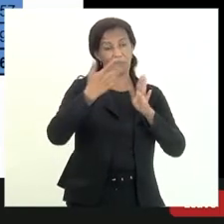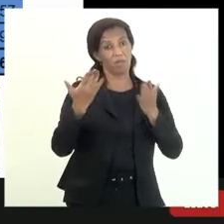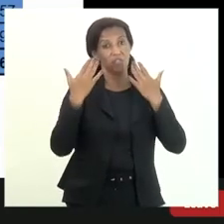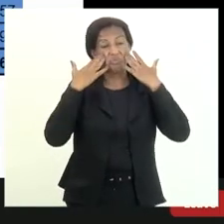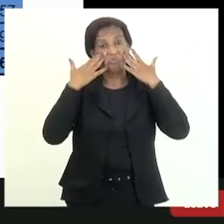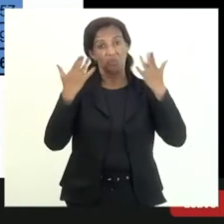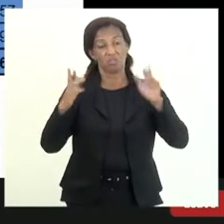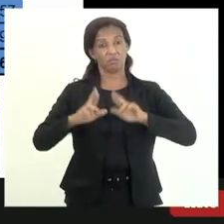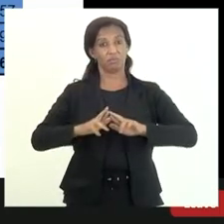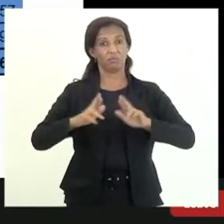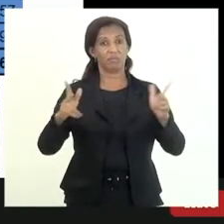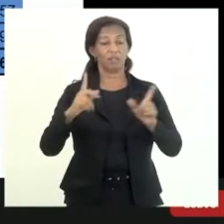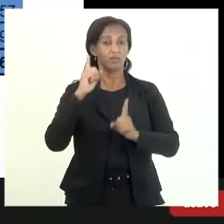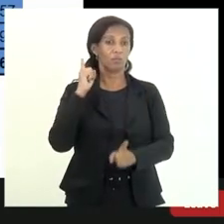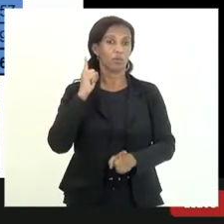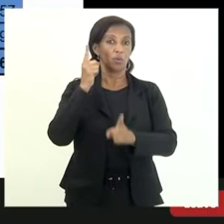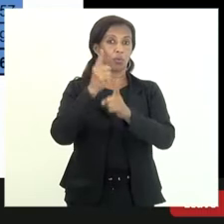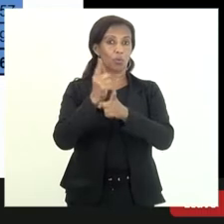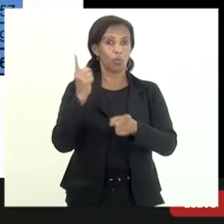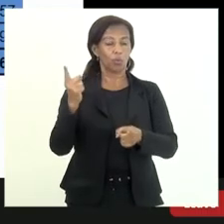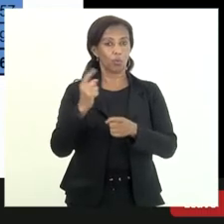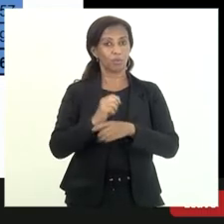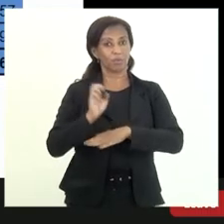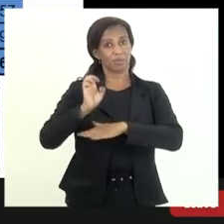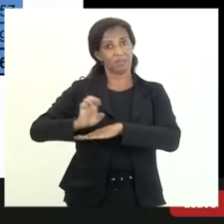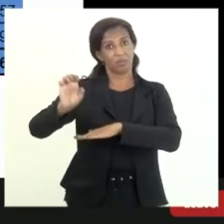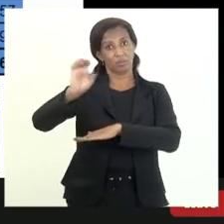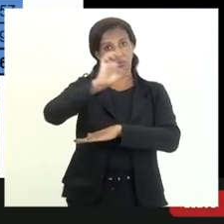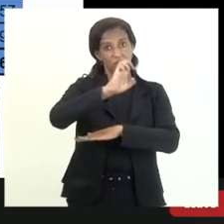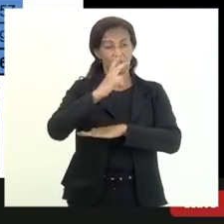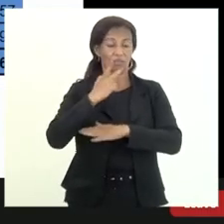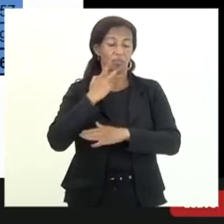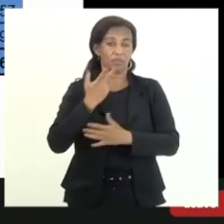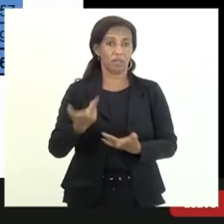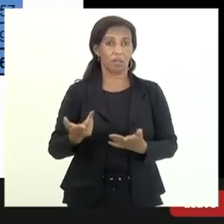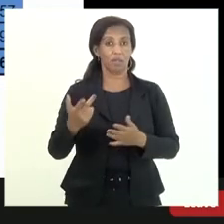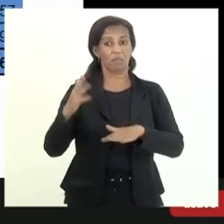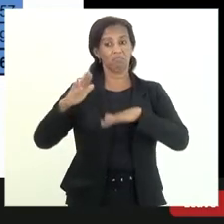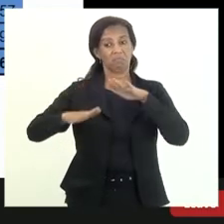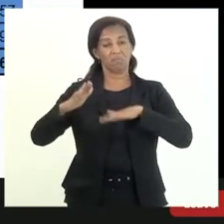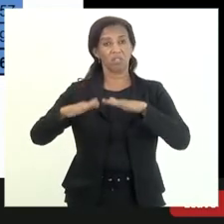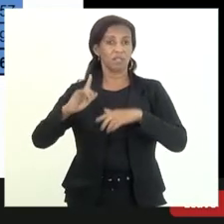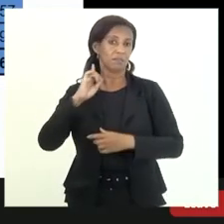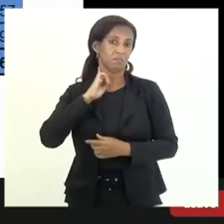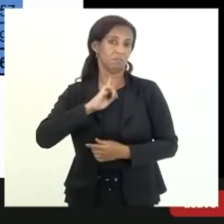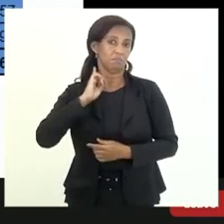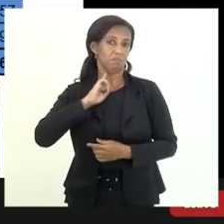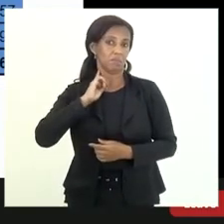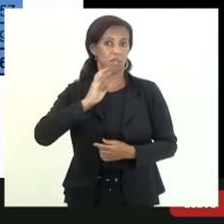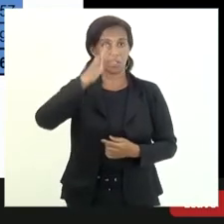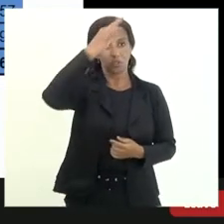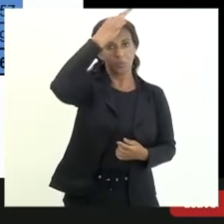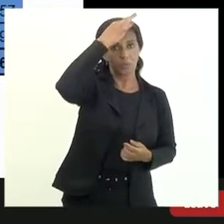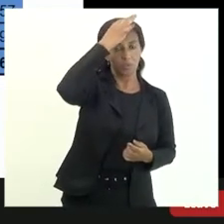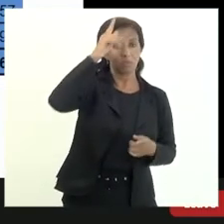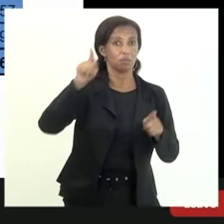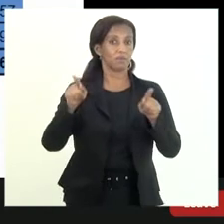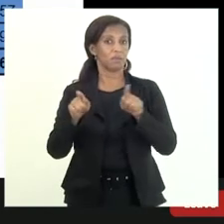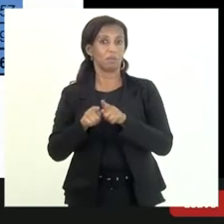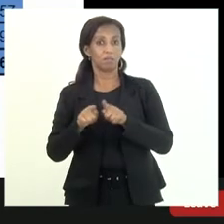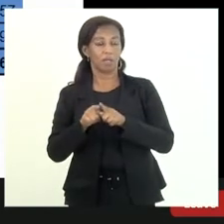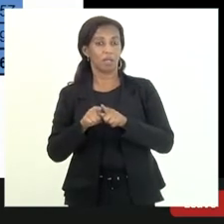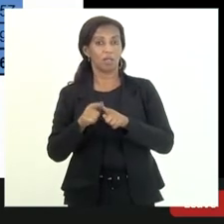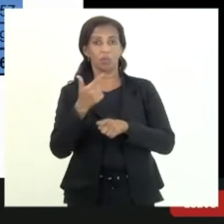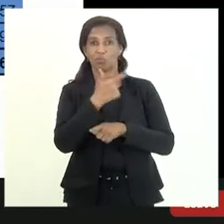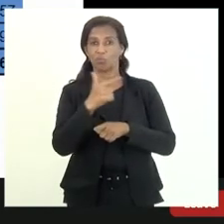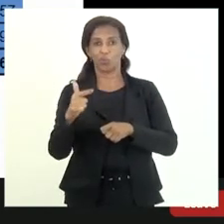que foi encontrada entre os estados aí citados provavelmente o estado de Minas Gerais e do Espírito Santo também não faz